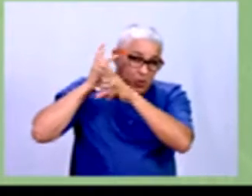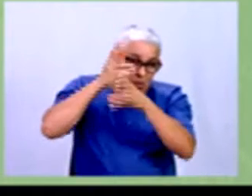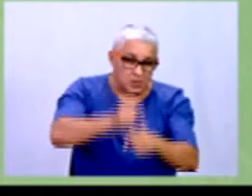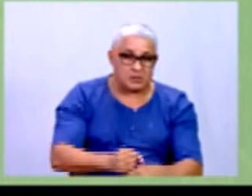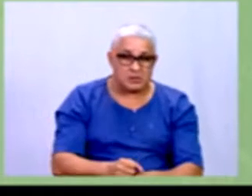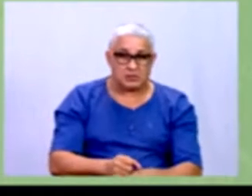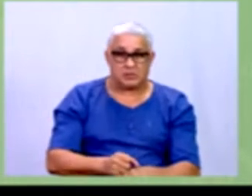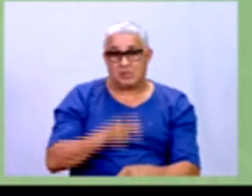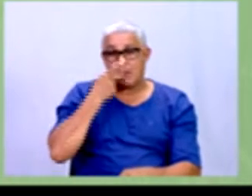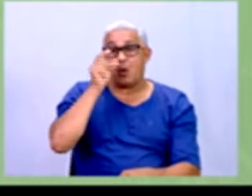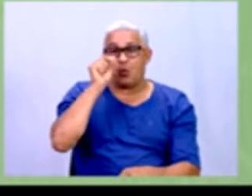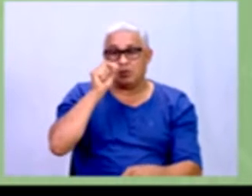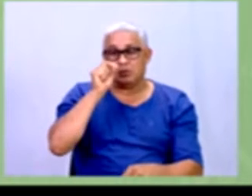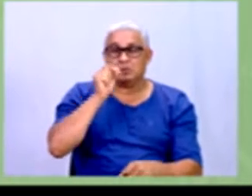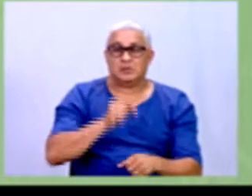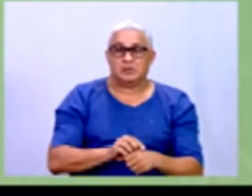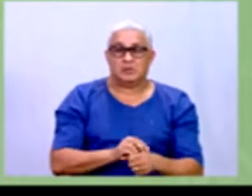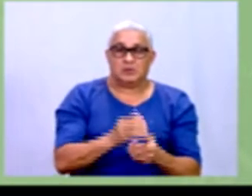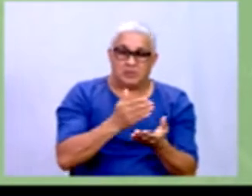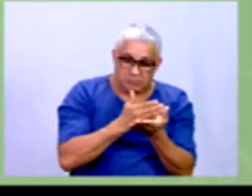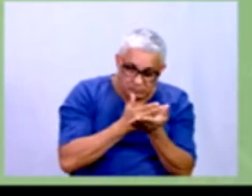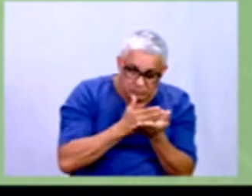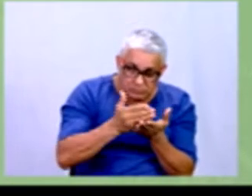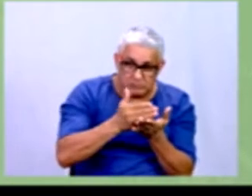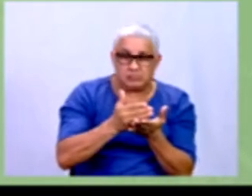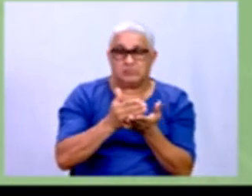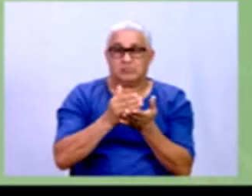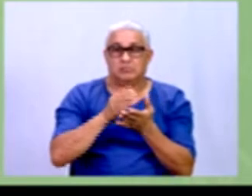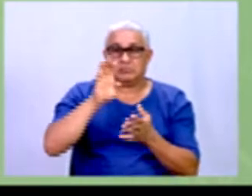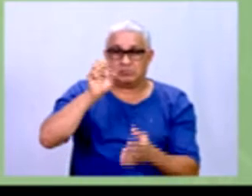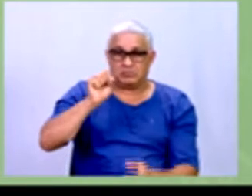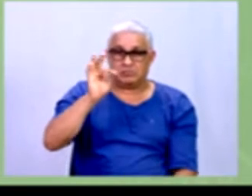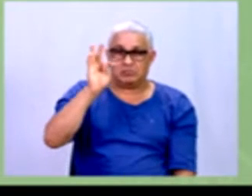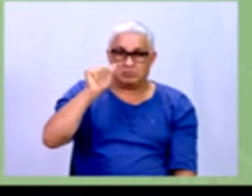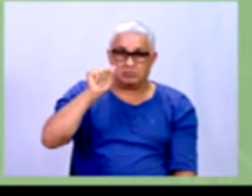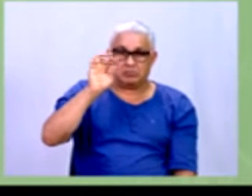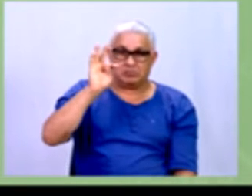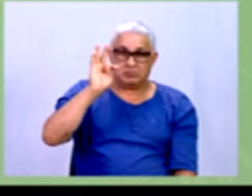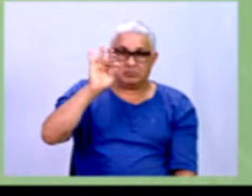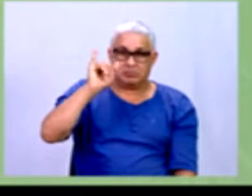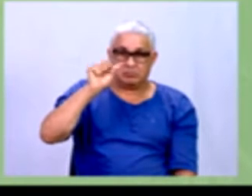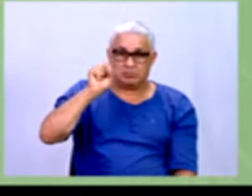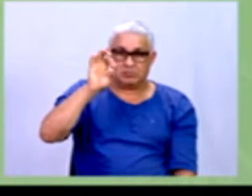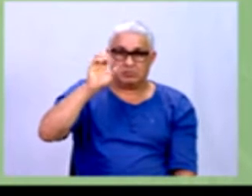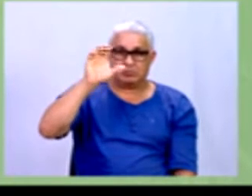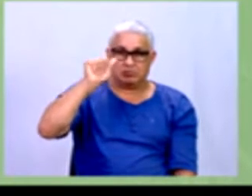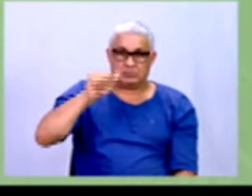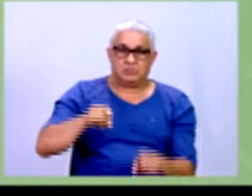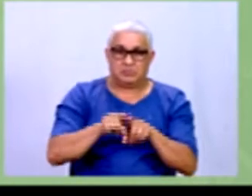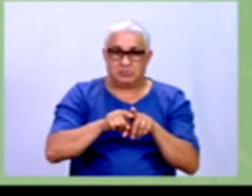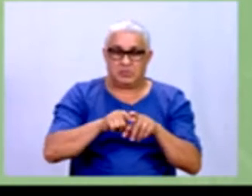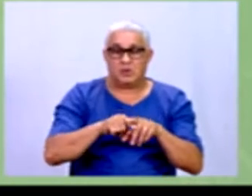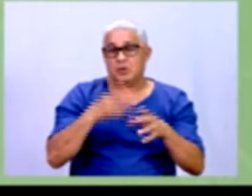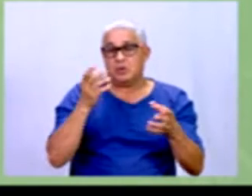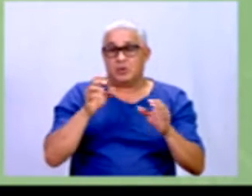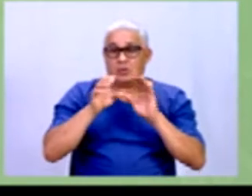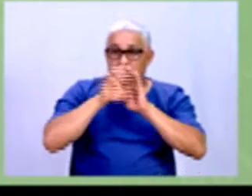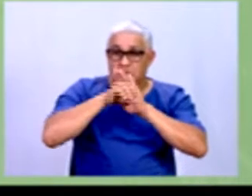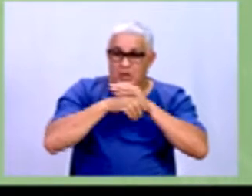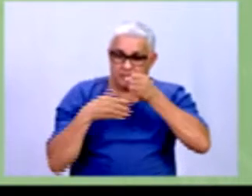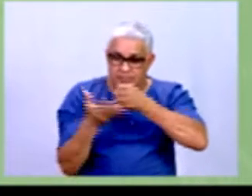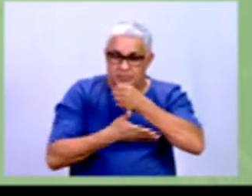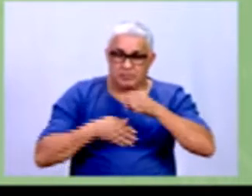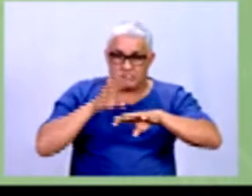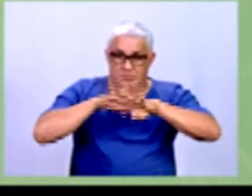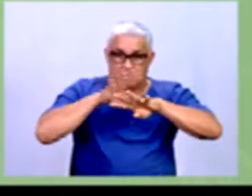da introdução à estatística e os conceitos básicos da matemática. Esses são esses